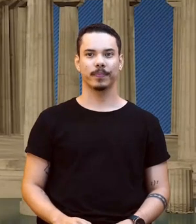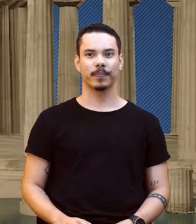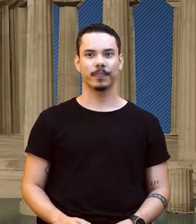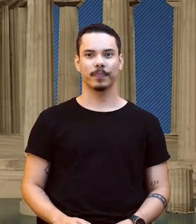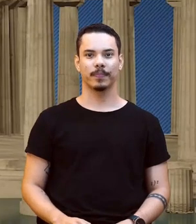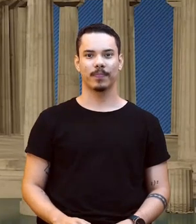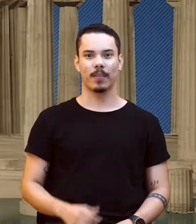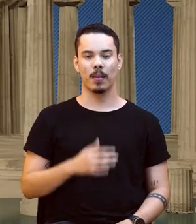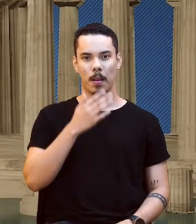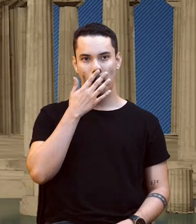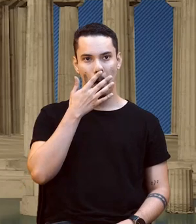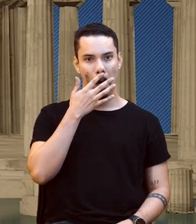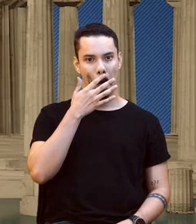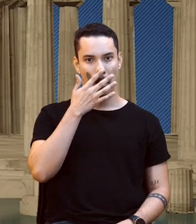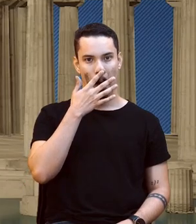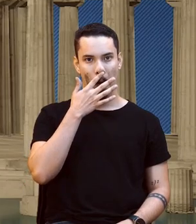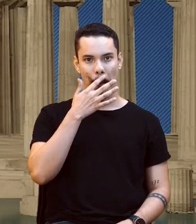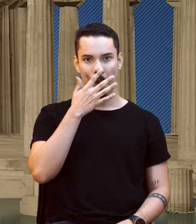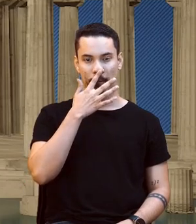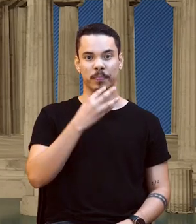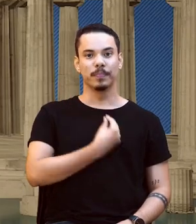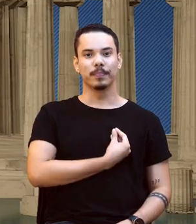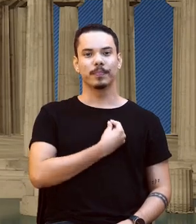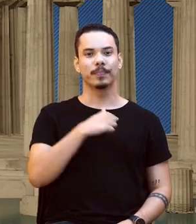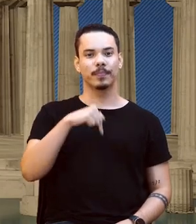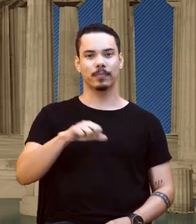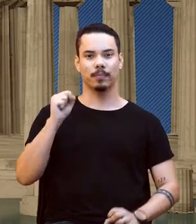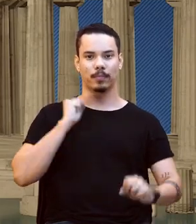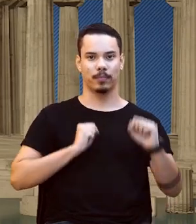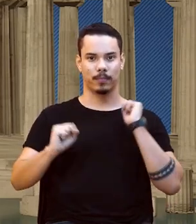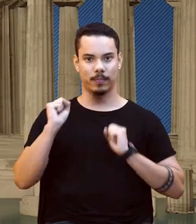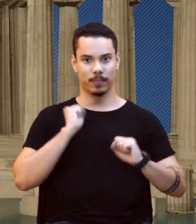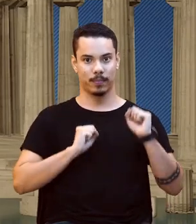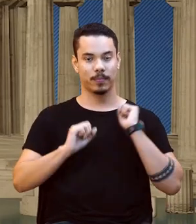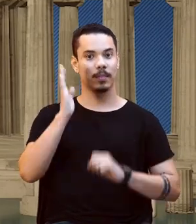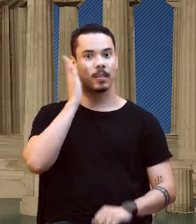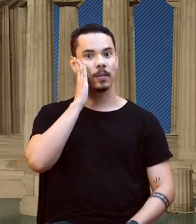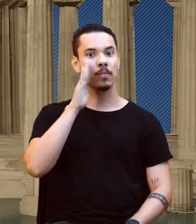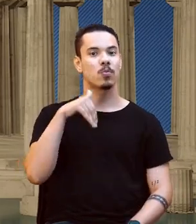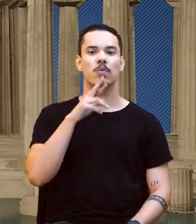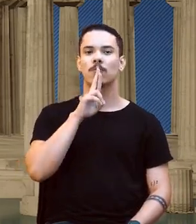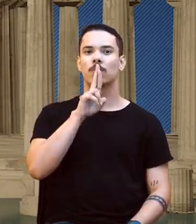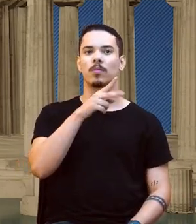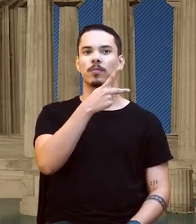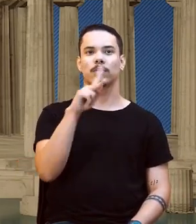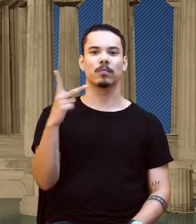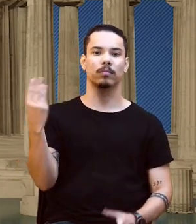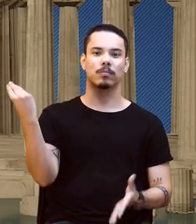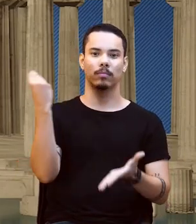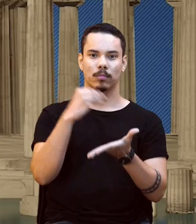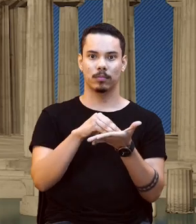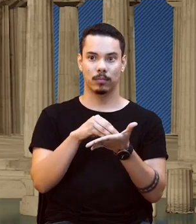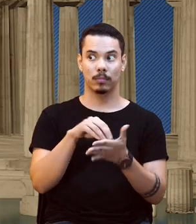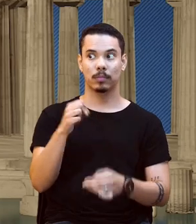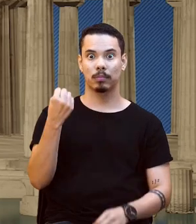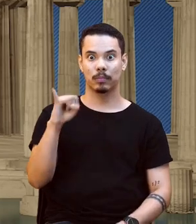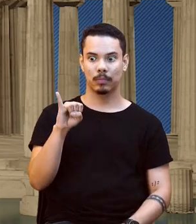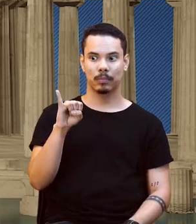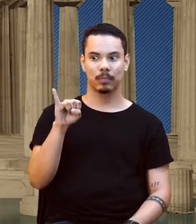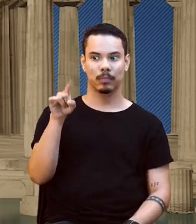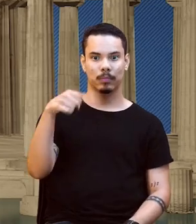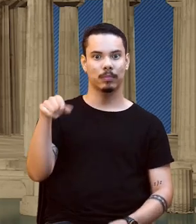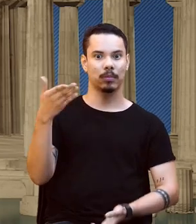Oi! Estou aqui, ó. Para cá e para lá. Ansioso para saber que resposta vocês deram aí. Será que eles estão se